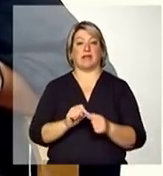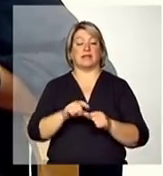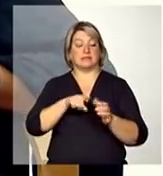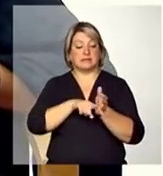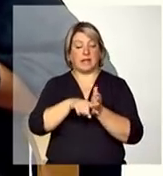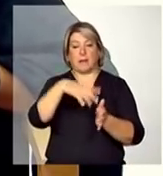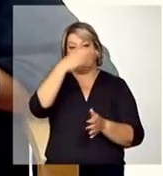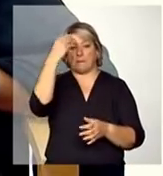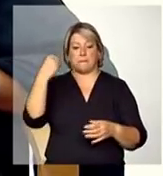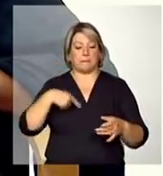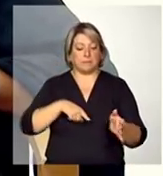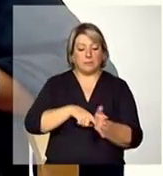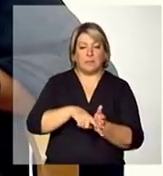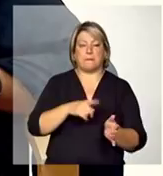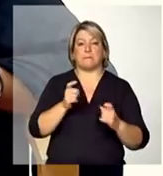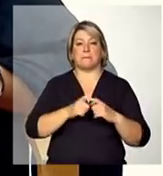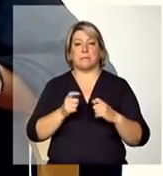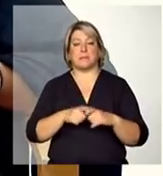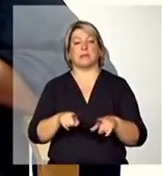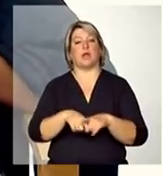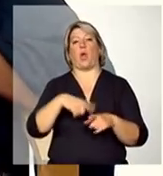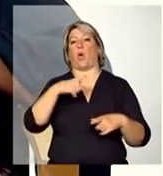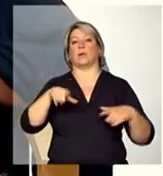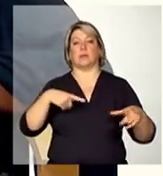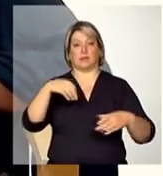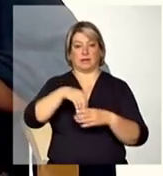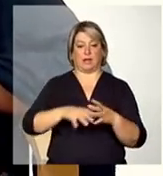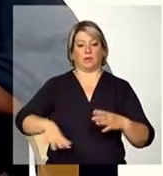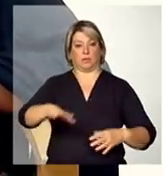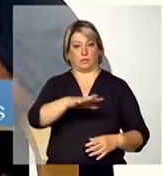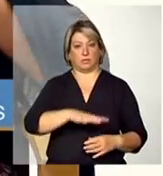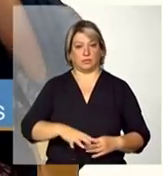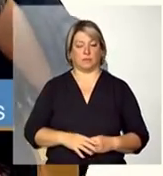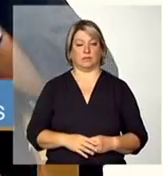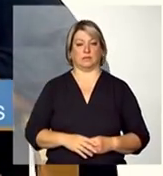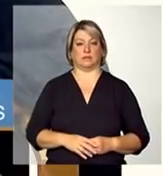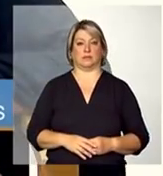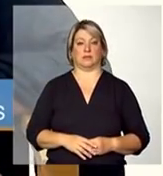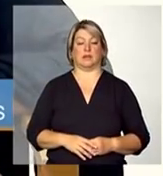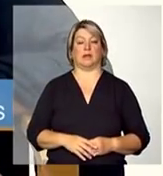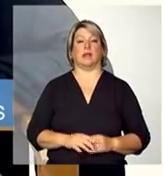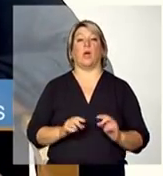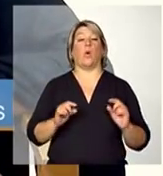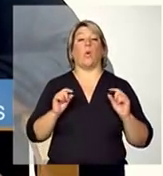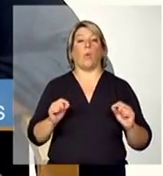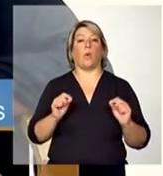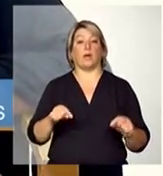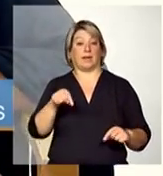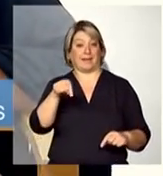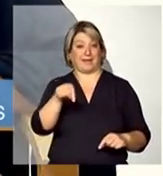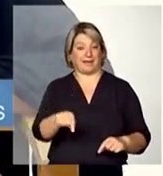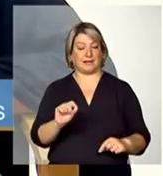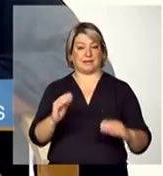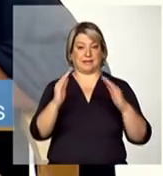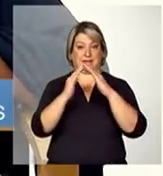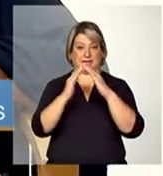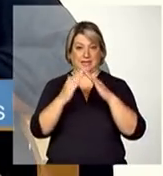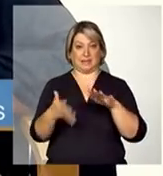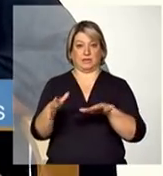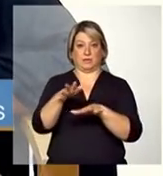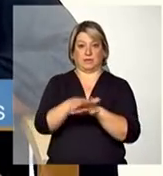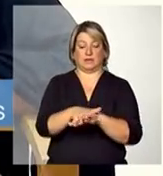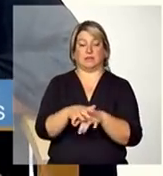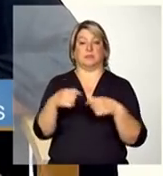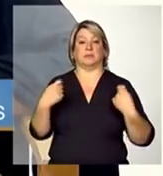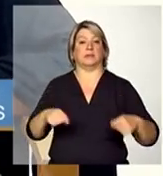médicos para fazer outras atividades na comunidade o que esta residência inclusiva precisa fazer é funcionar durante